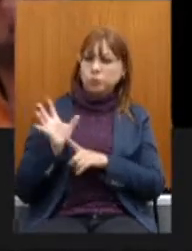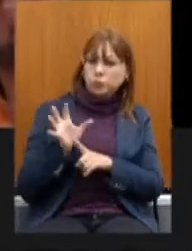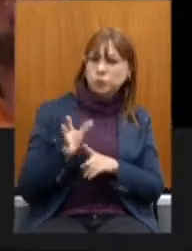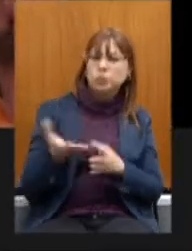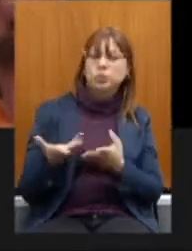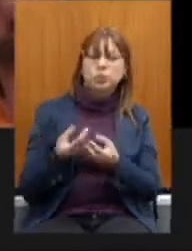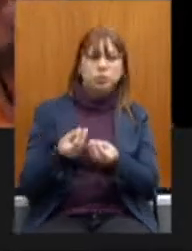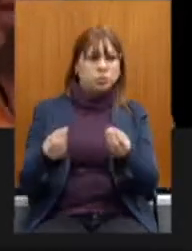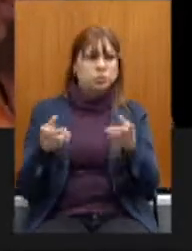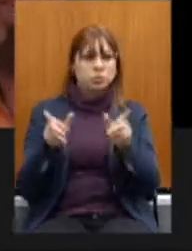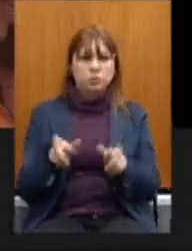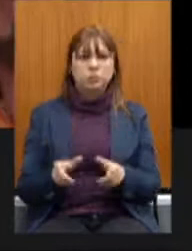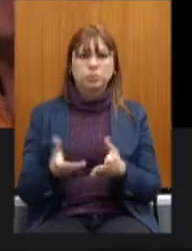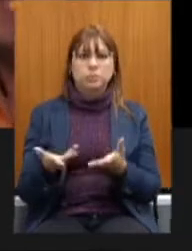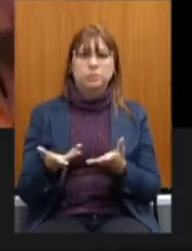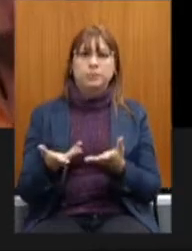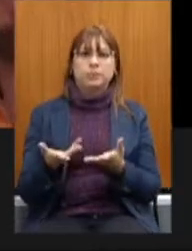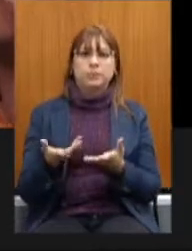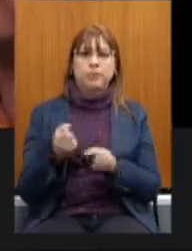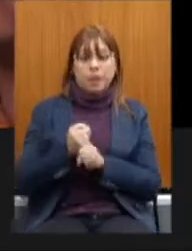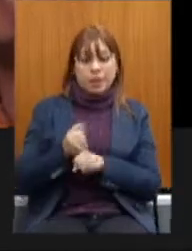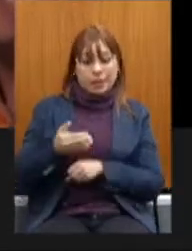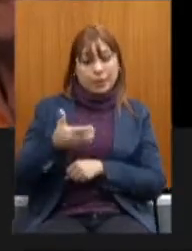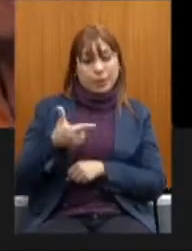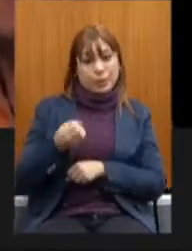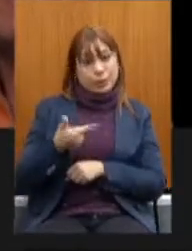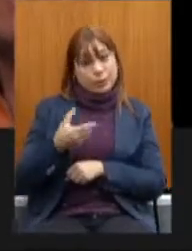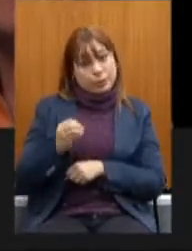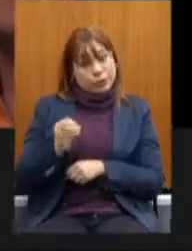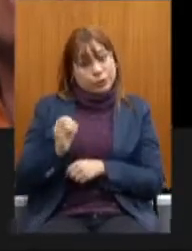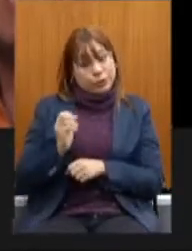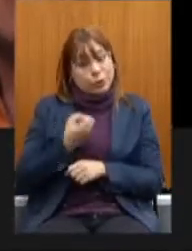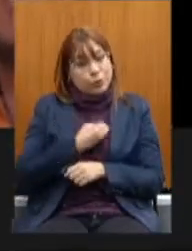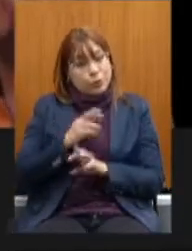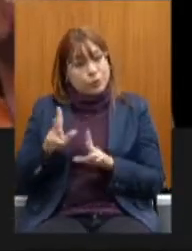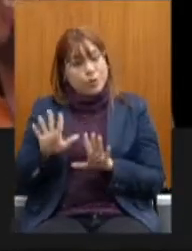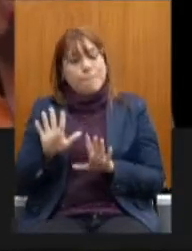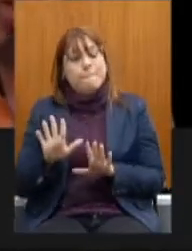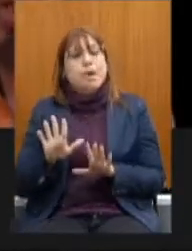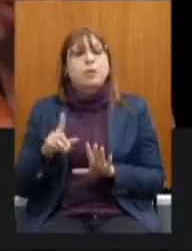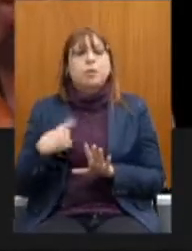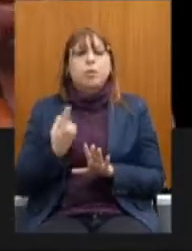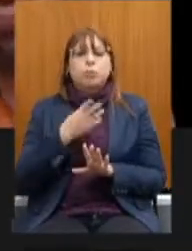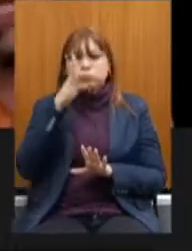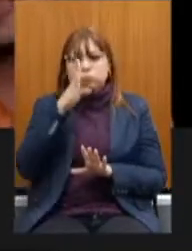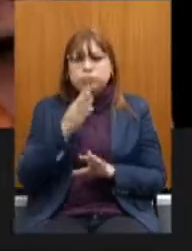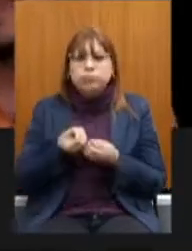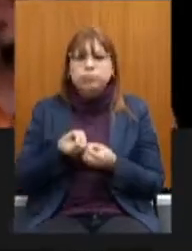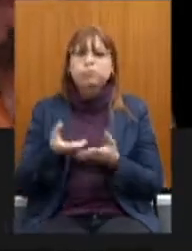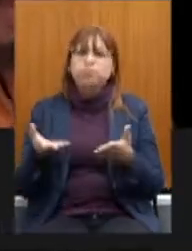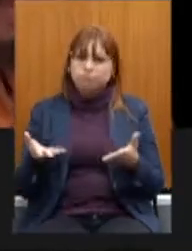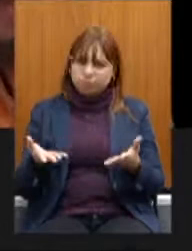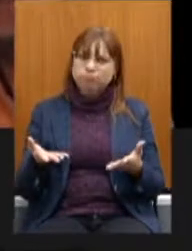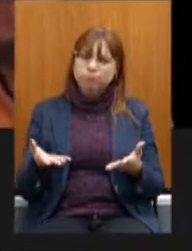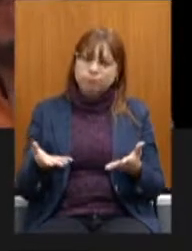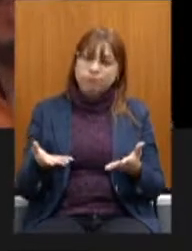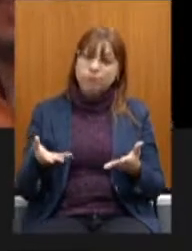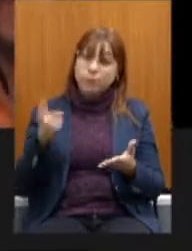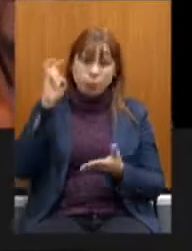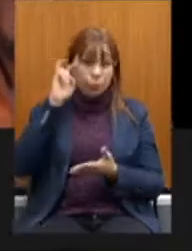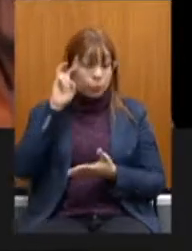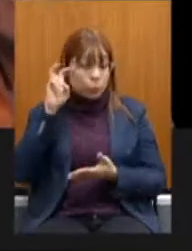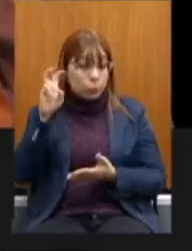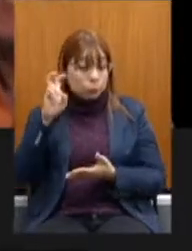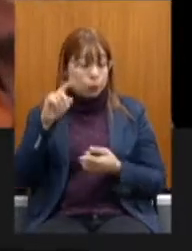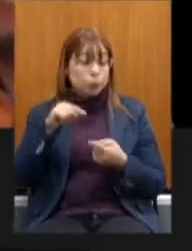que esse ano a gente tem outros números, daqui a pouco eu vou falar sobre ele. A gente dá acesso gratuito à cultura